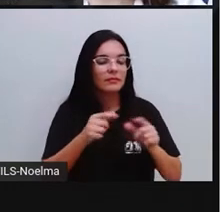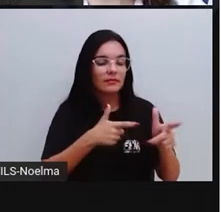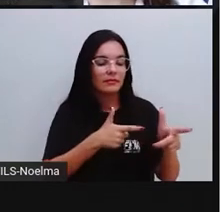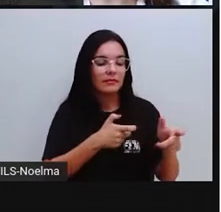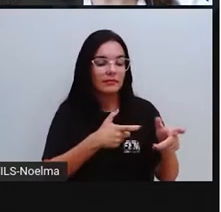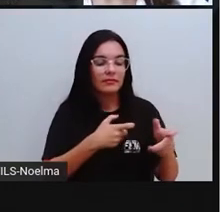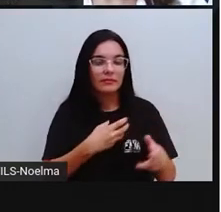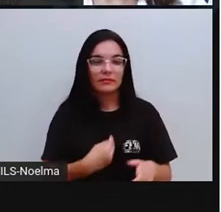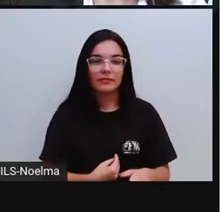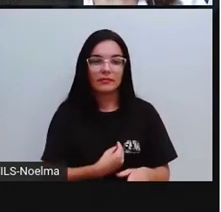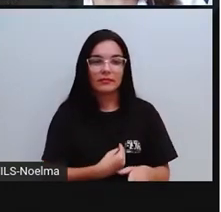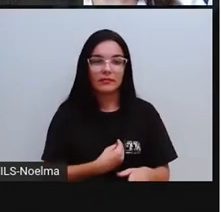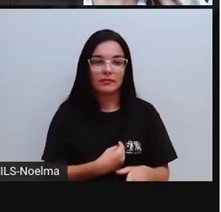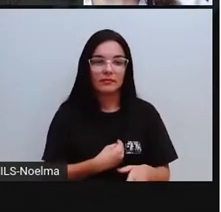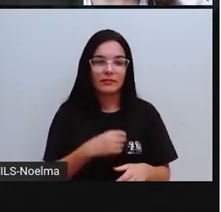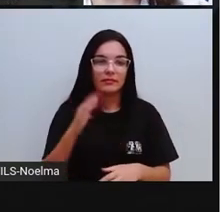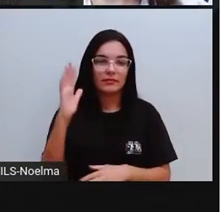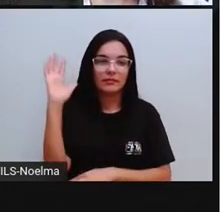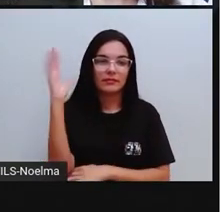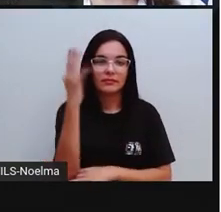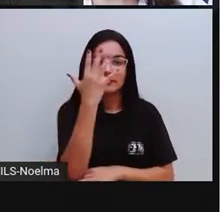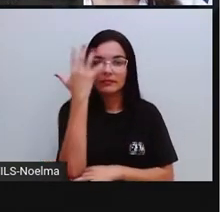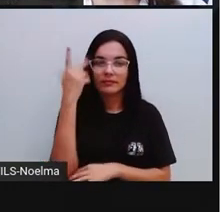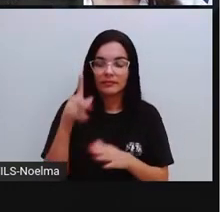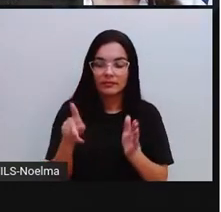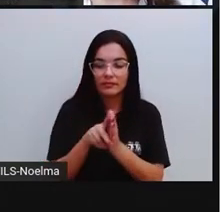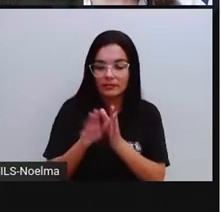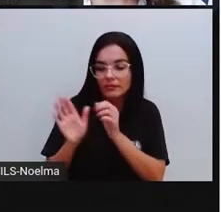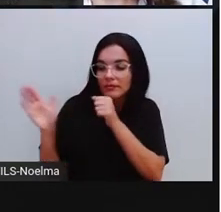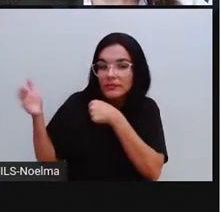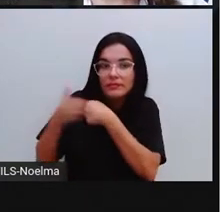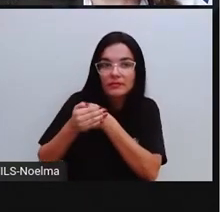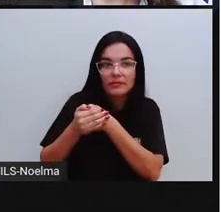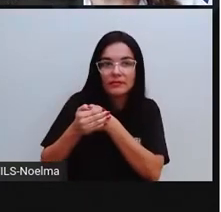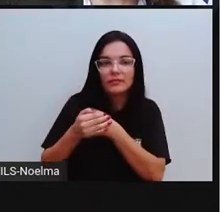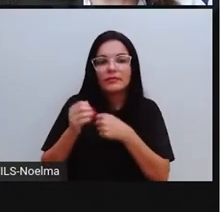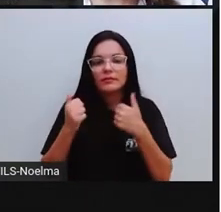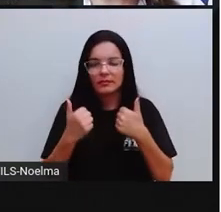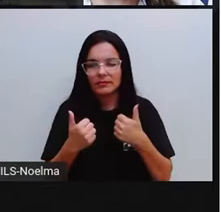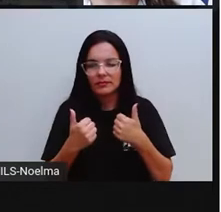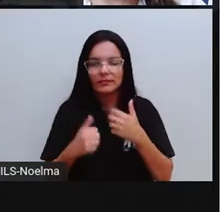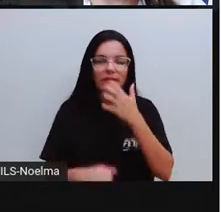natureza, algo sagrado, então eles não caçam, tá bom?